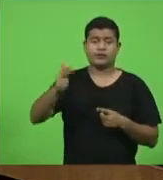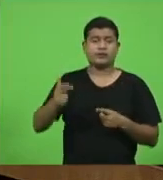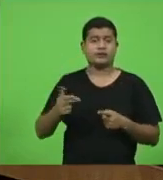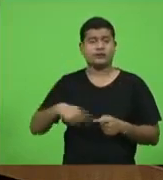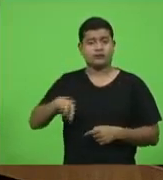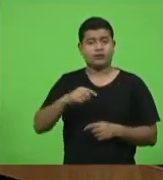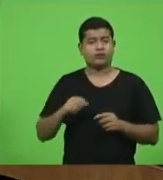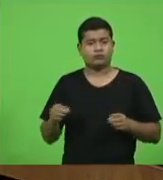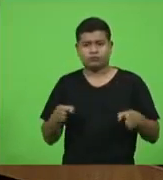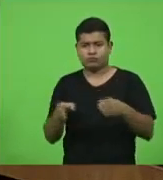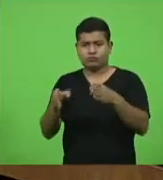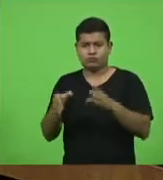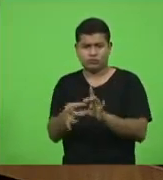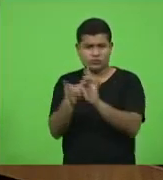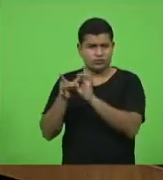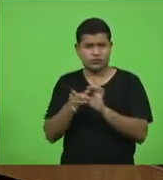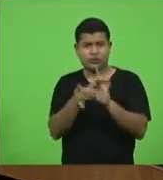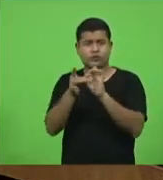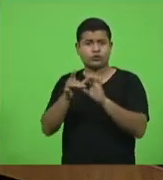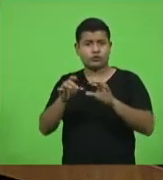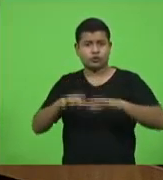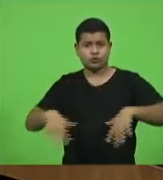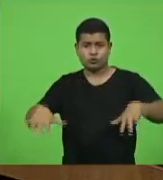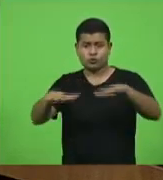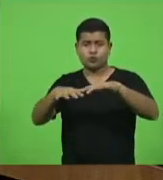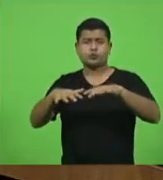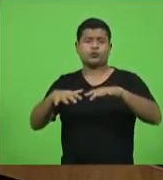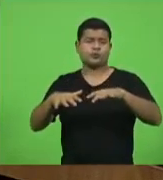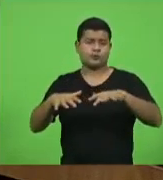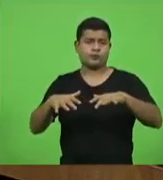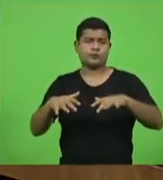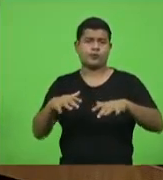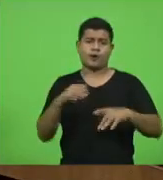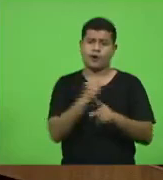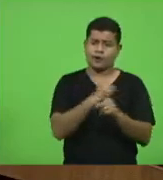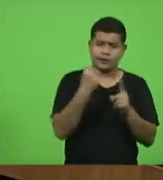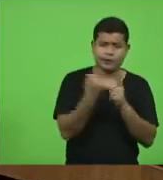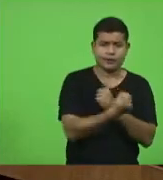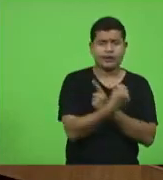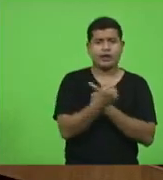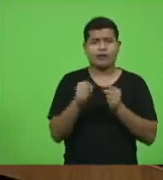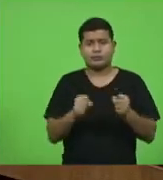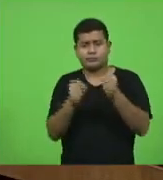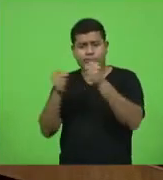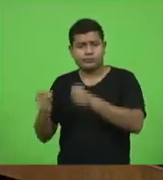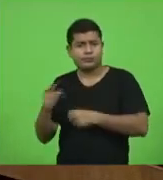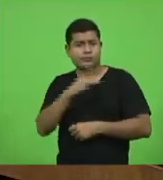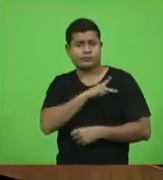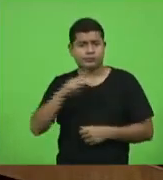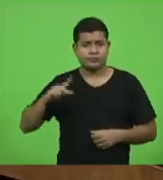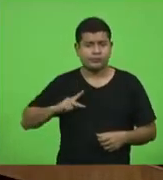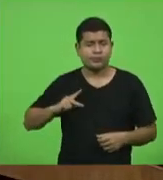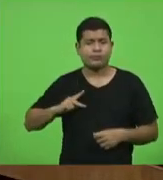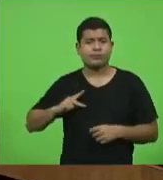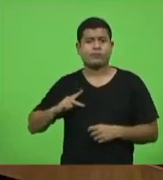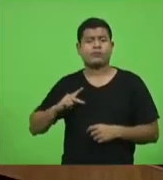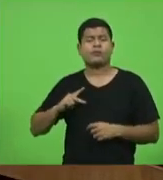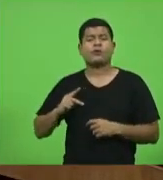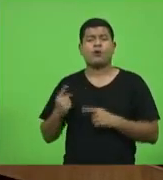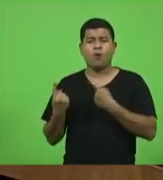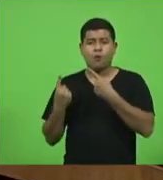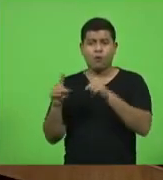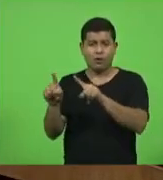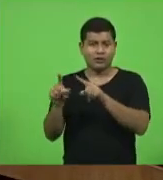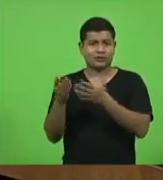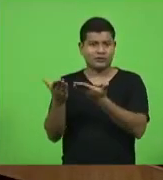todos os segmentos a sociedade o poder público no enfrentamento desse nosso grande inimigo que é o